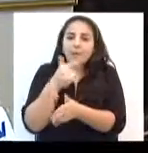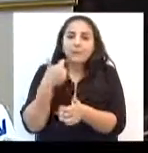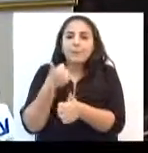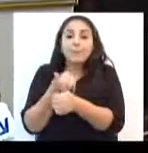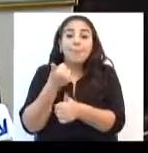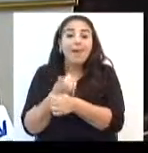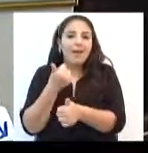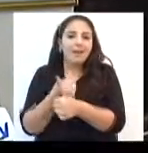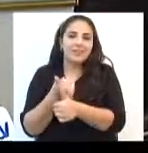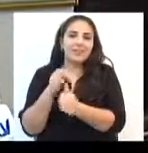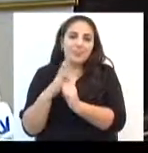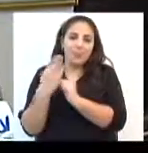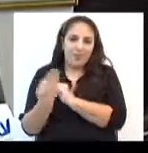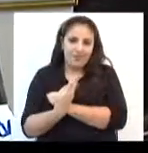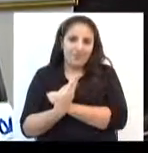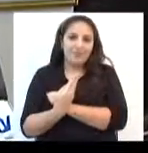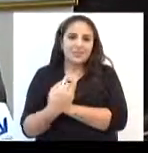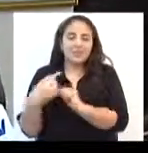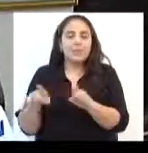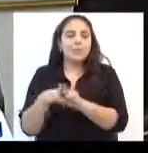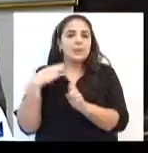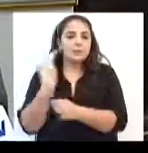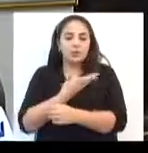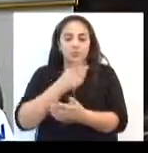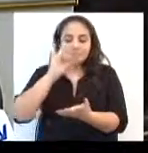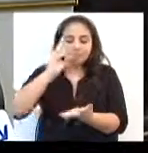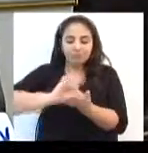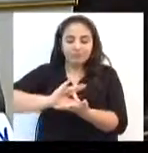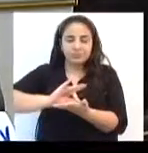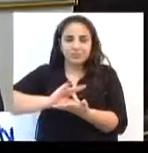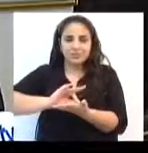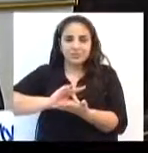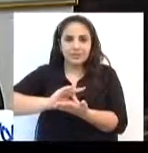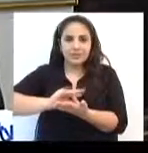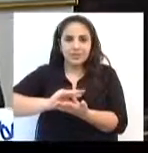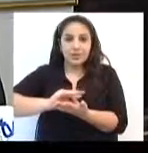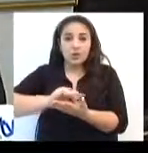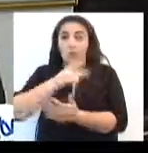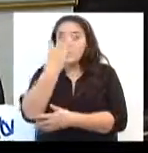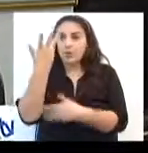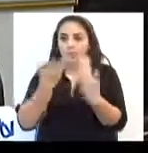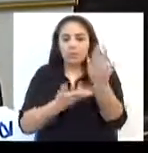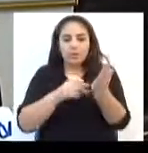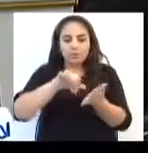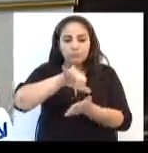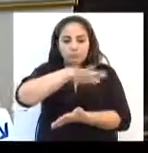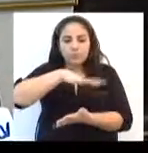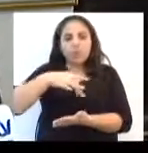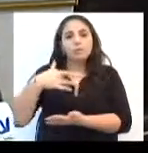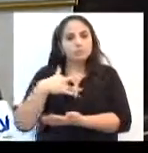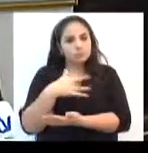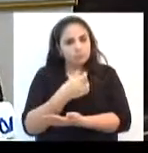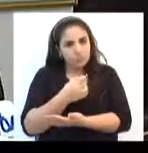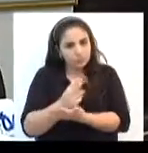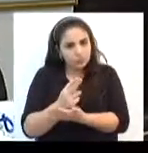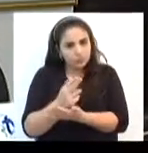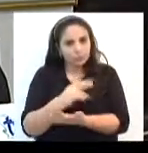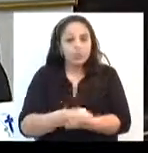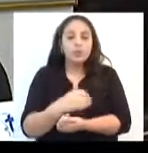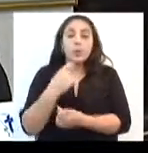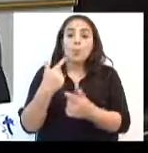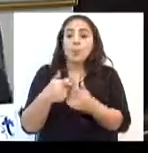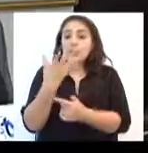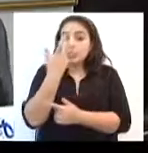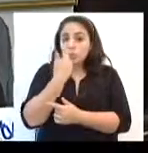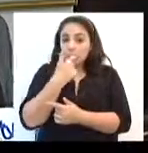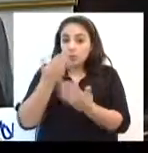daquela comunidade, nós vamos ter uma garantia de um meio ambiente saudável no futuro. Porque essas